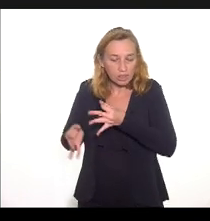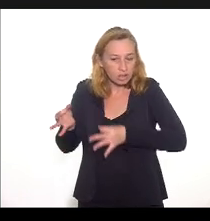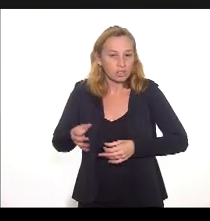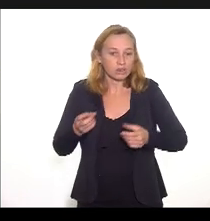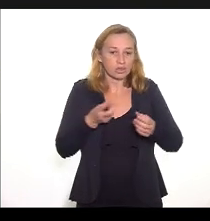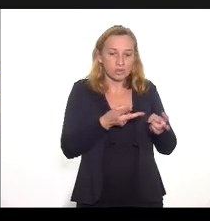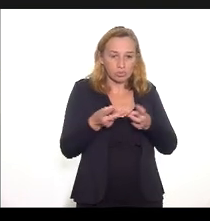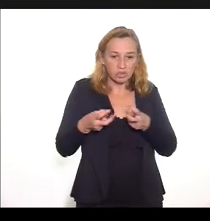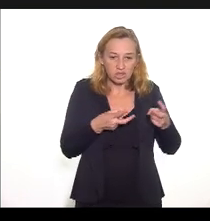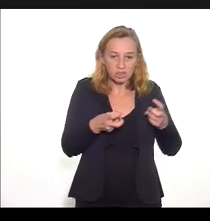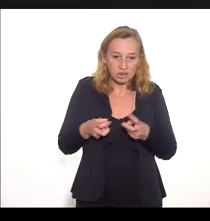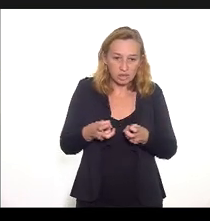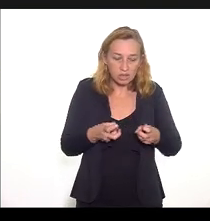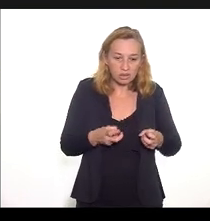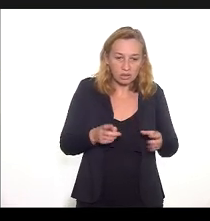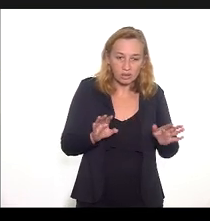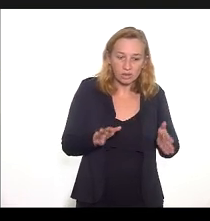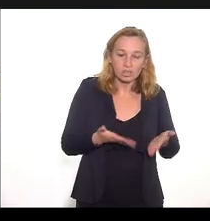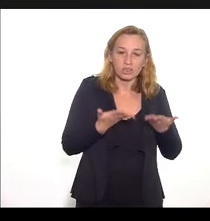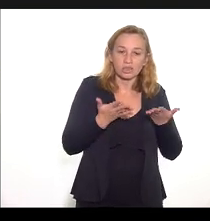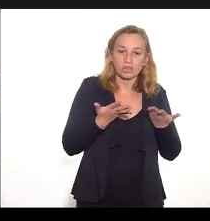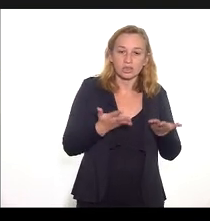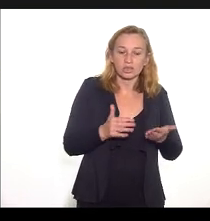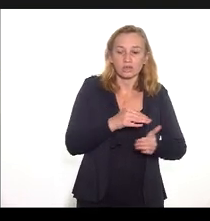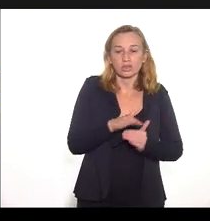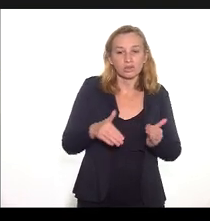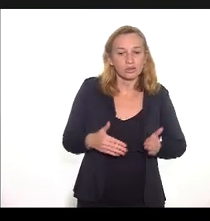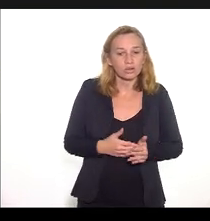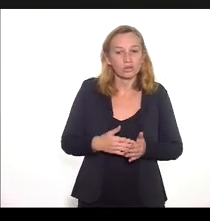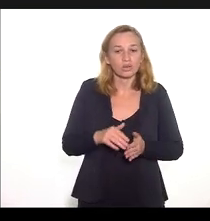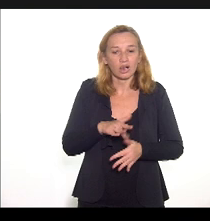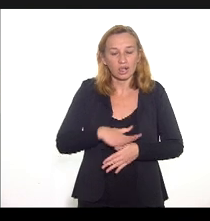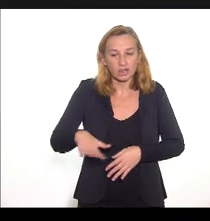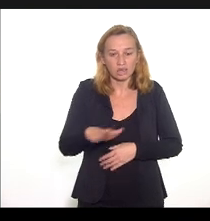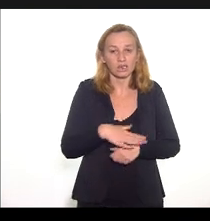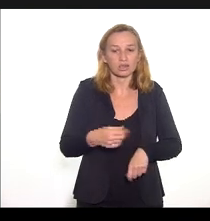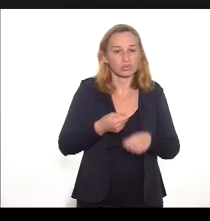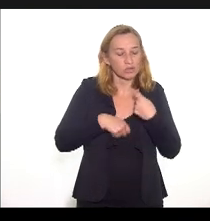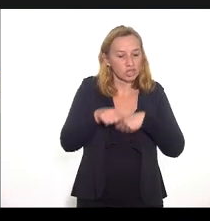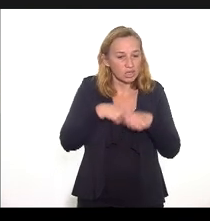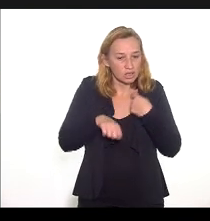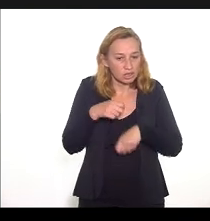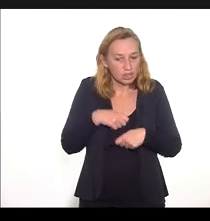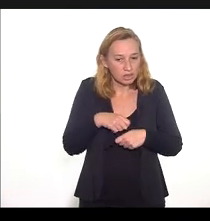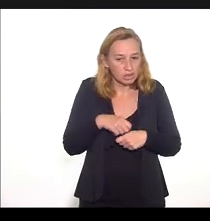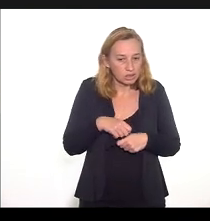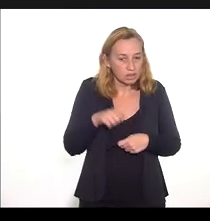verifique o esgotamento infrutífero de todas as ações administrativas, com o posterior...